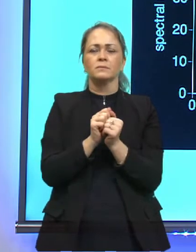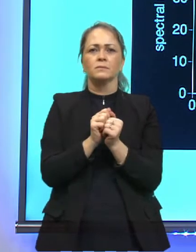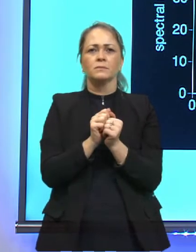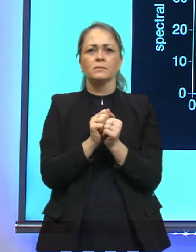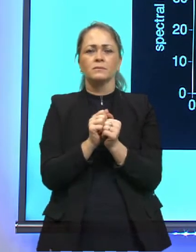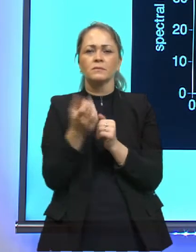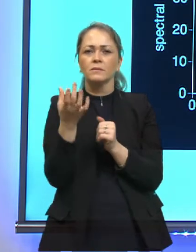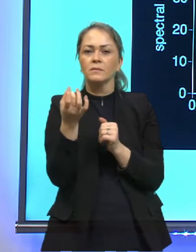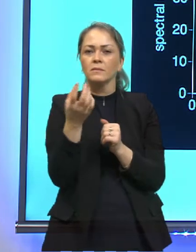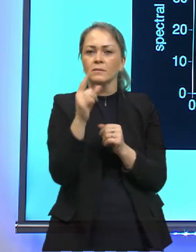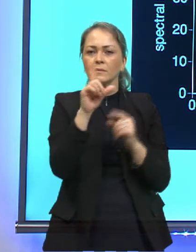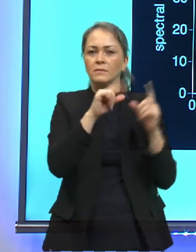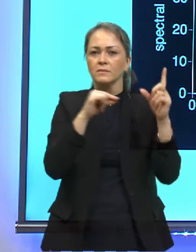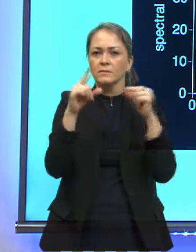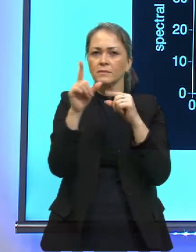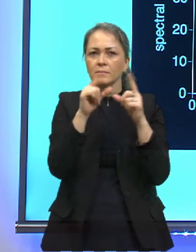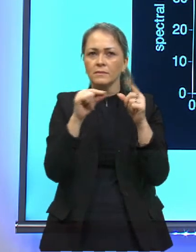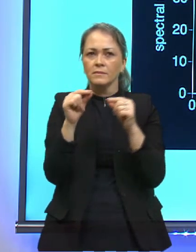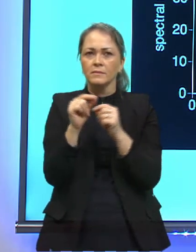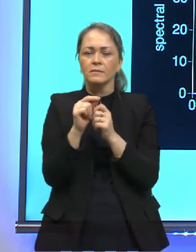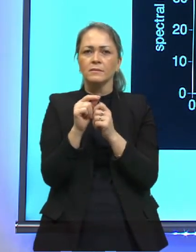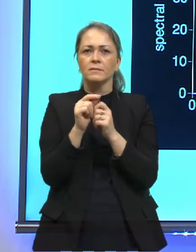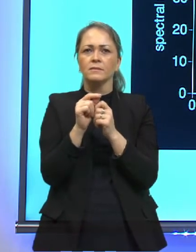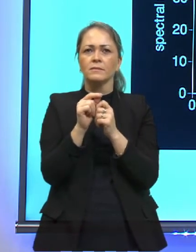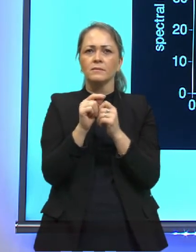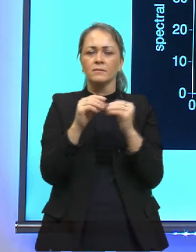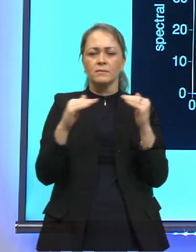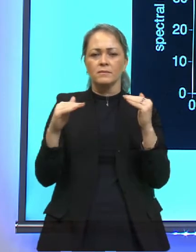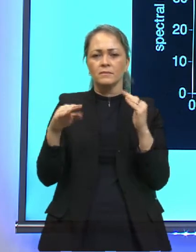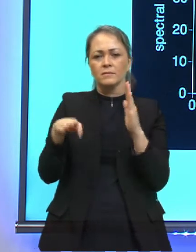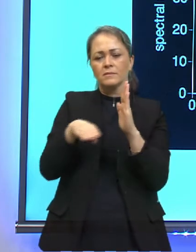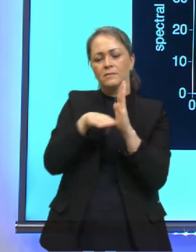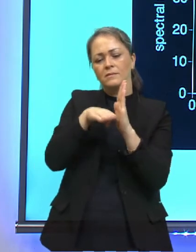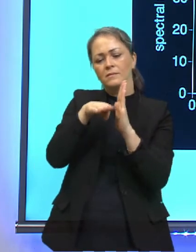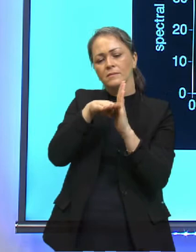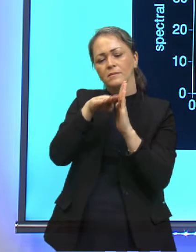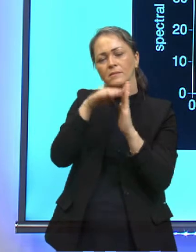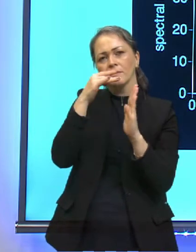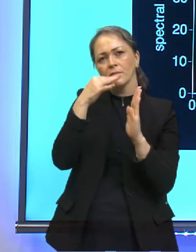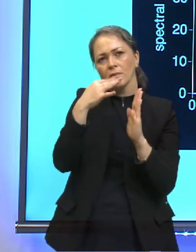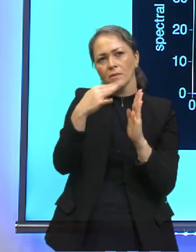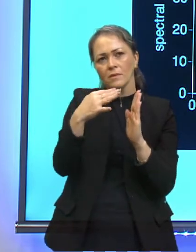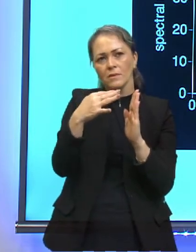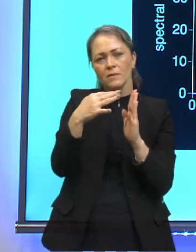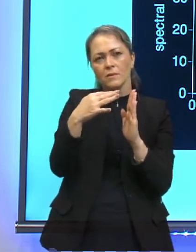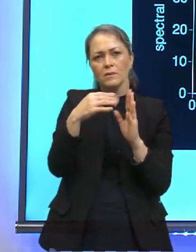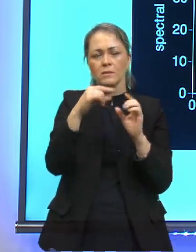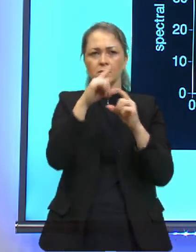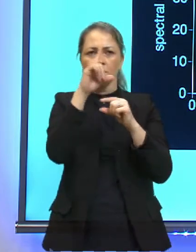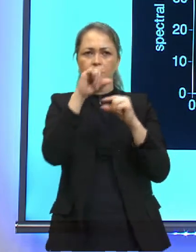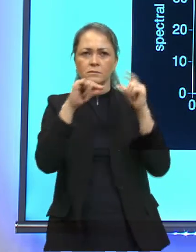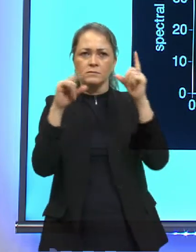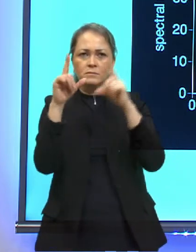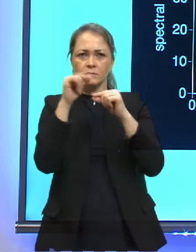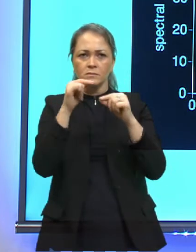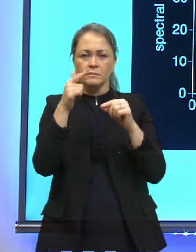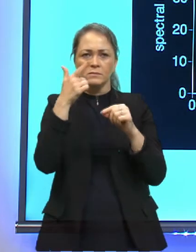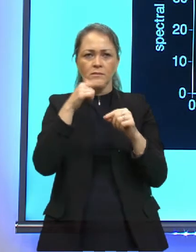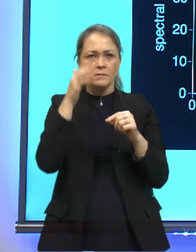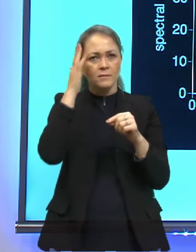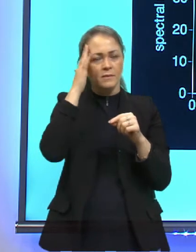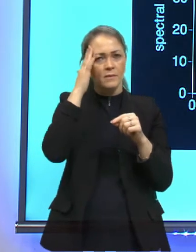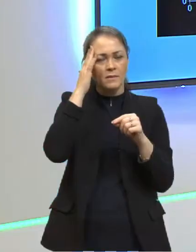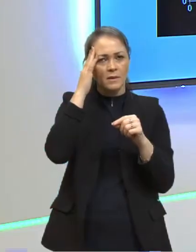Então cada estrela vai estar em uma faixa de cor, então através da cor das estrelas eu vou saber a temperatura delas,